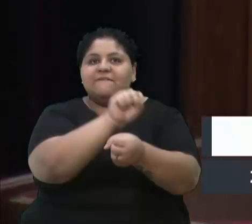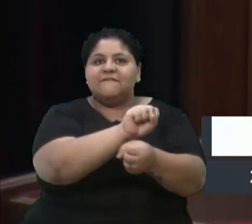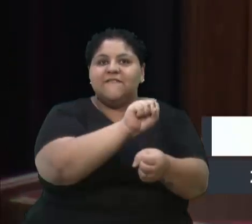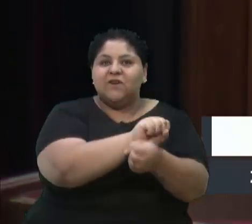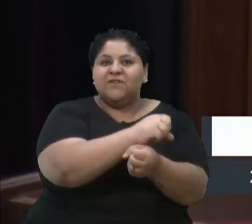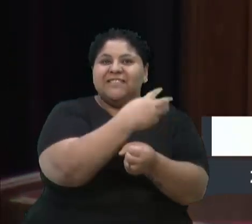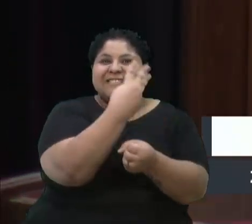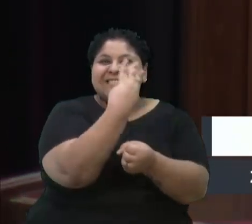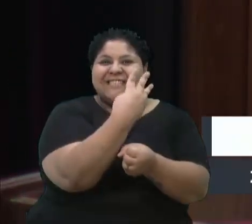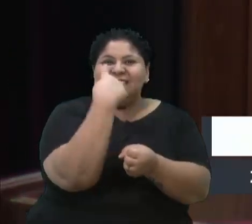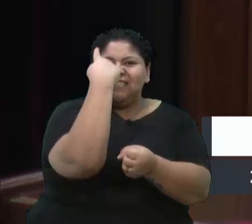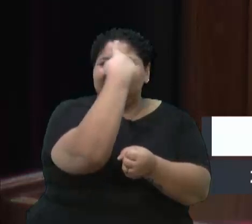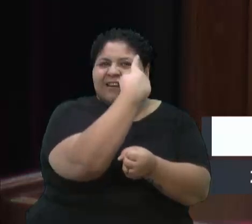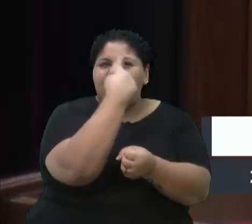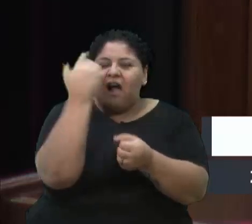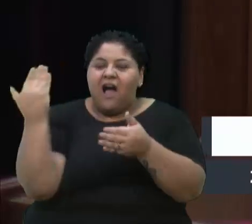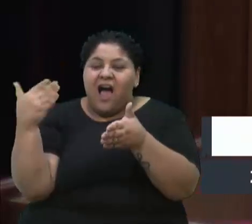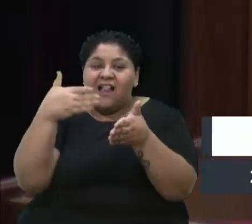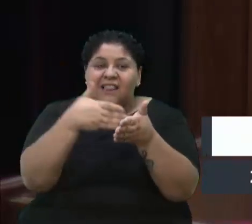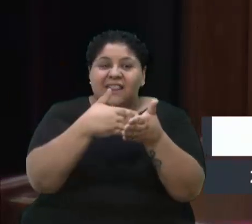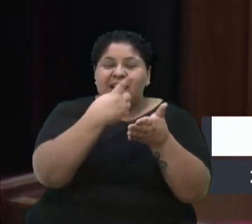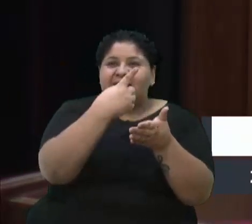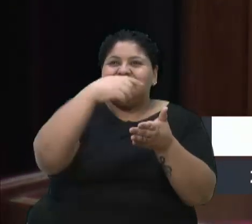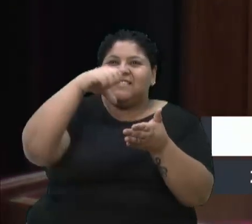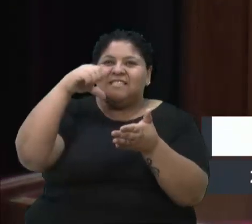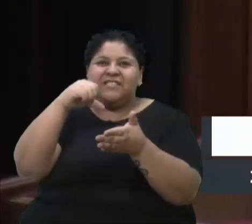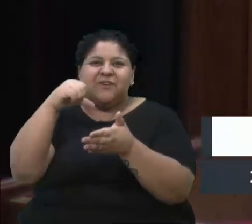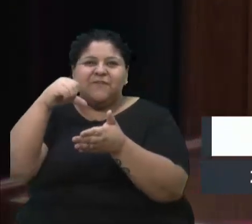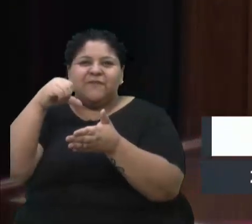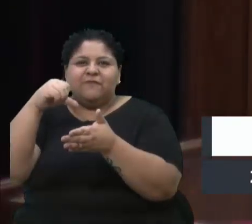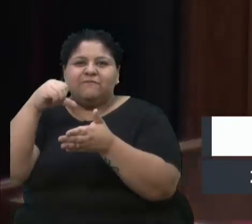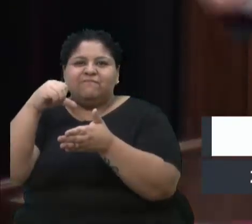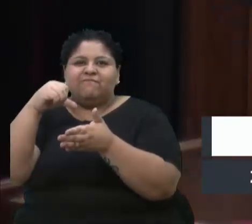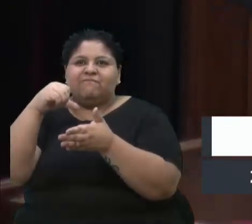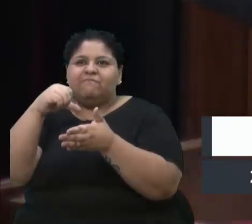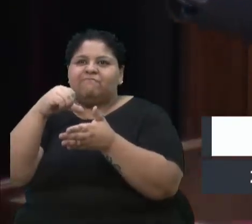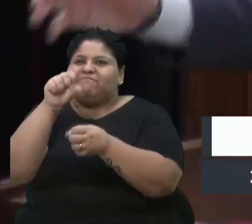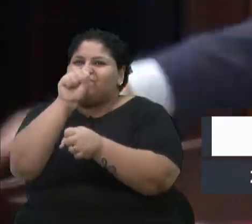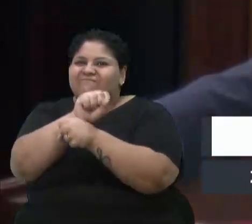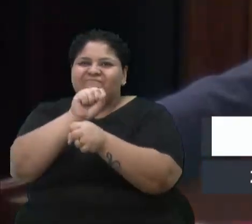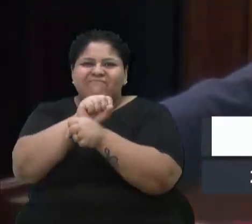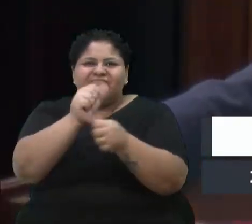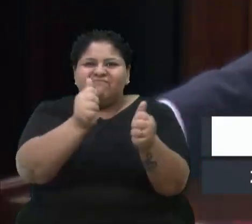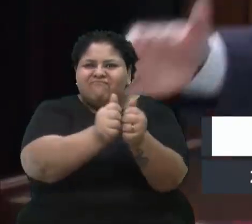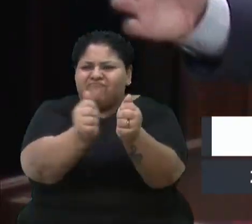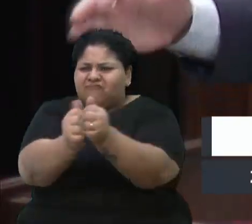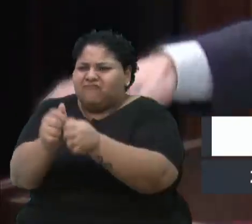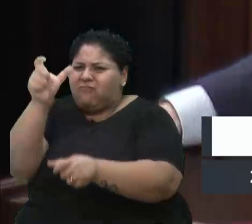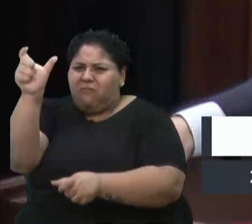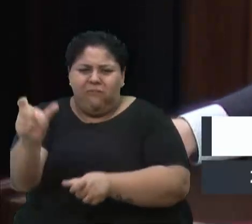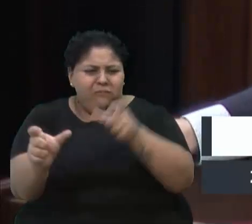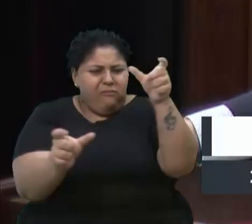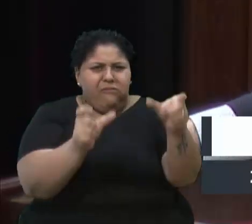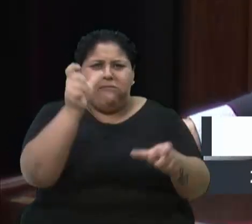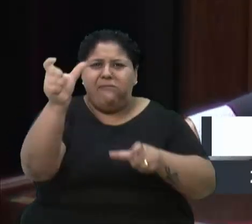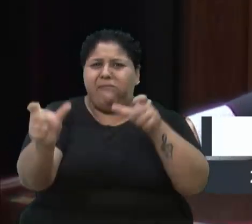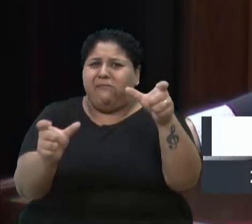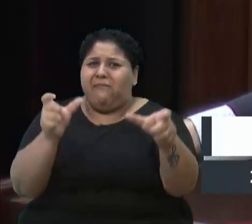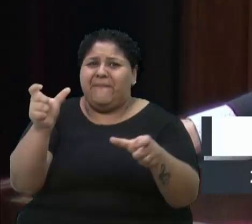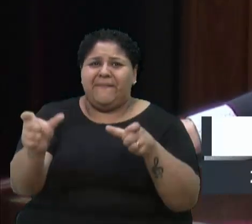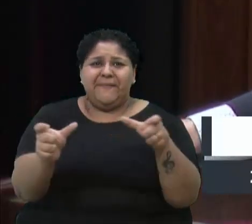até as 19h, aproximadamente, no meio daquele povo, daquela população.